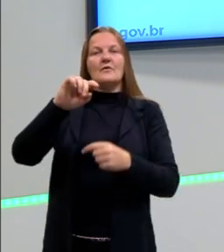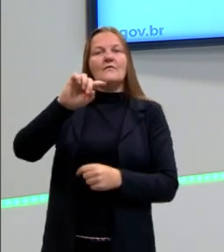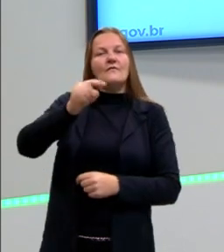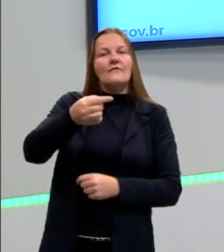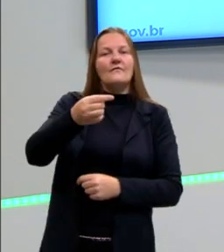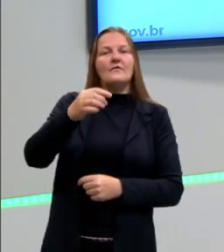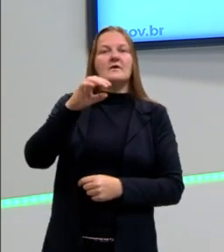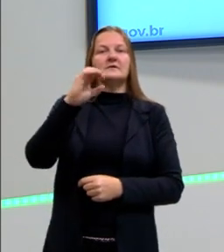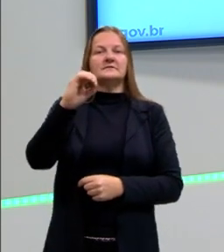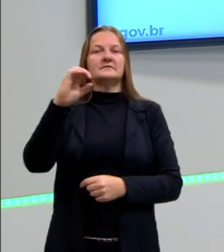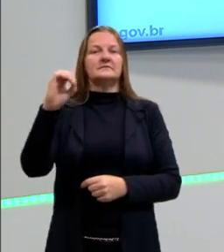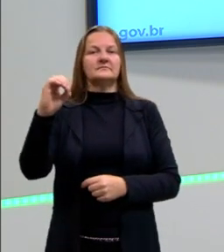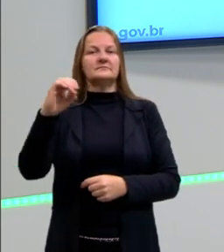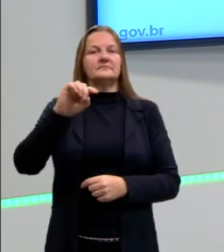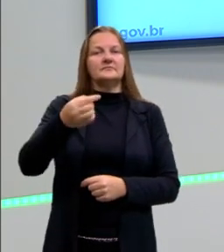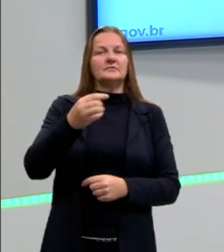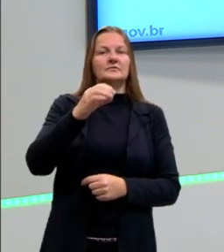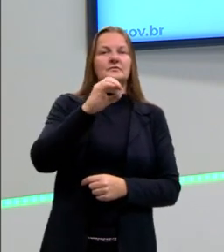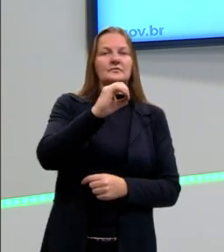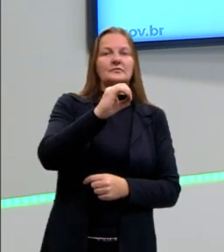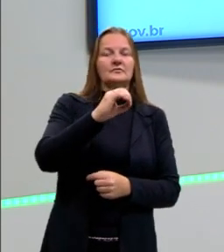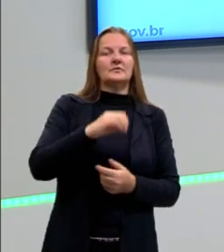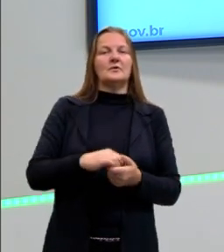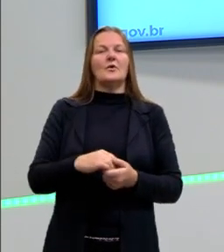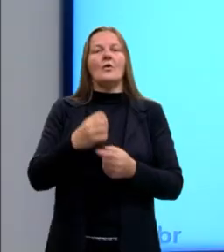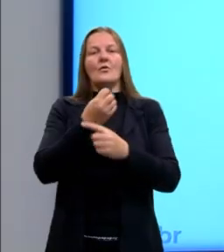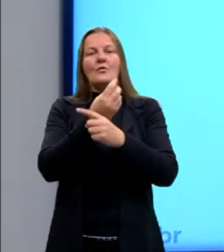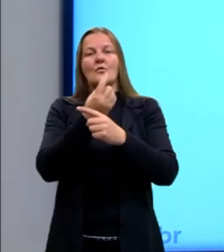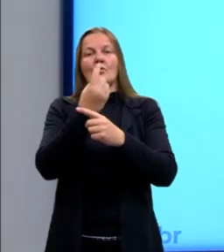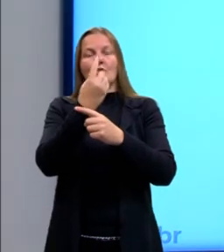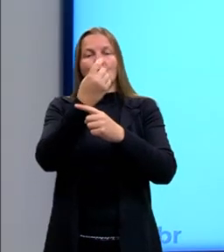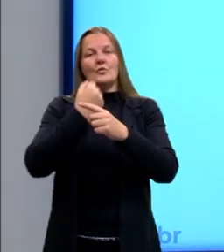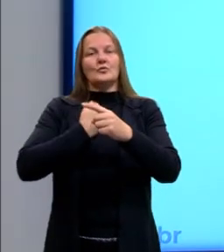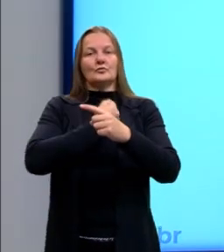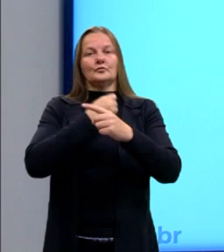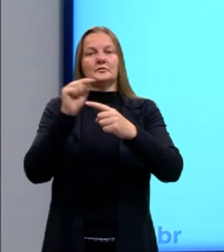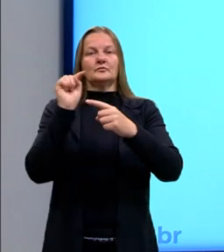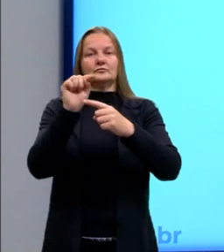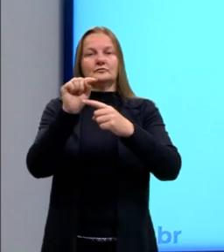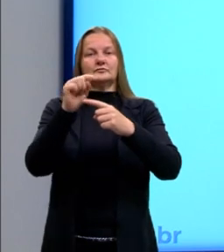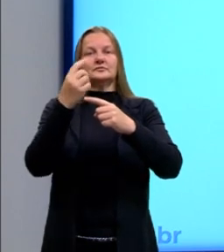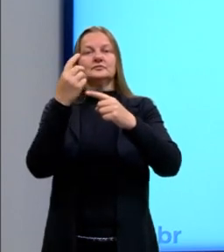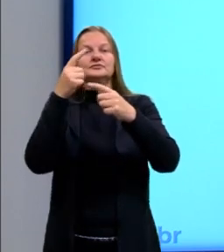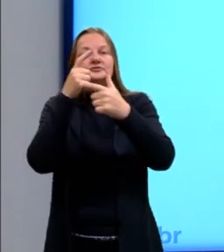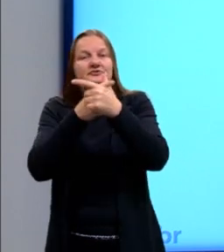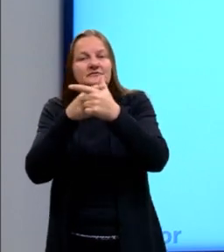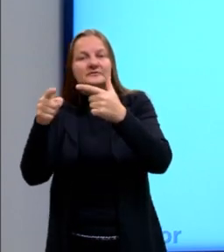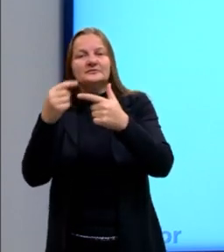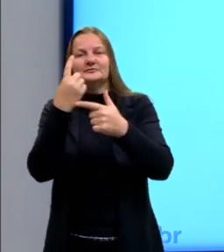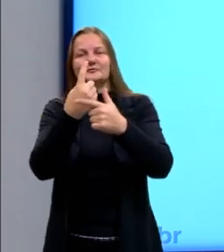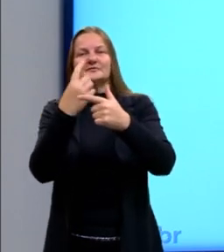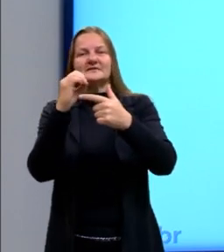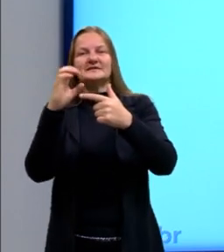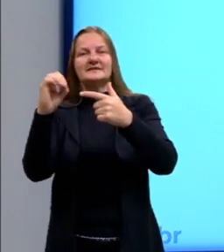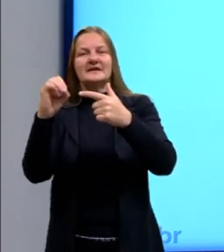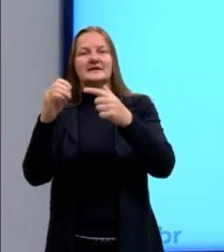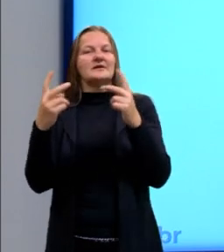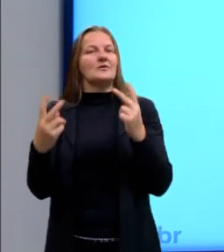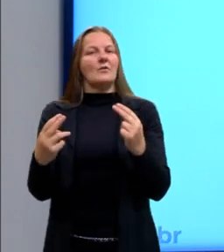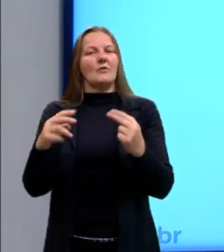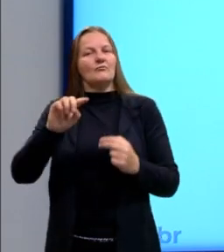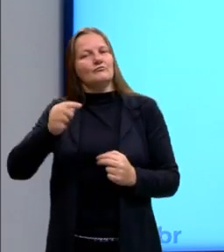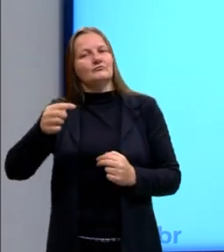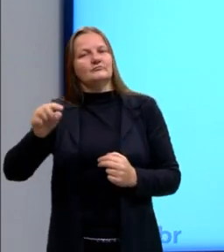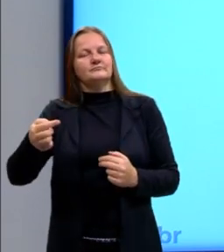decimais. Ou ainda pegamos o numerador e dividimos por 100 para ter o resultado ali em número decimal.